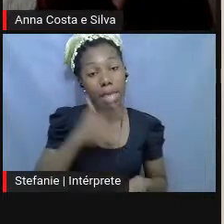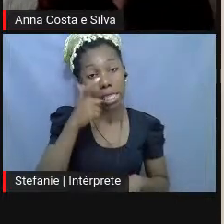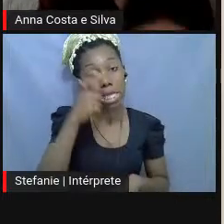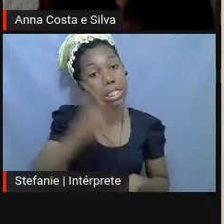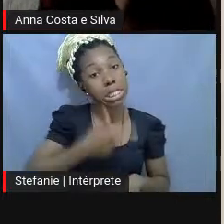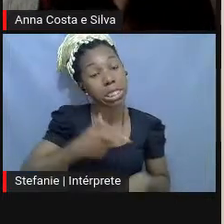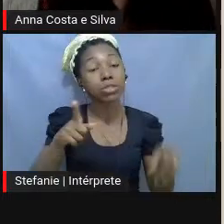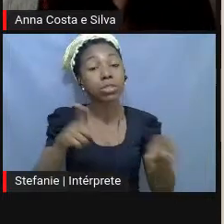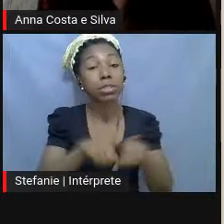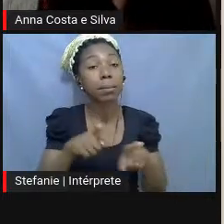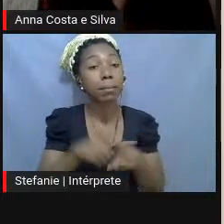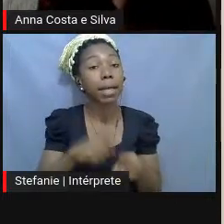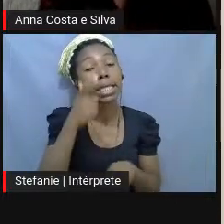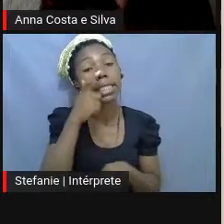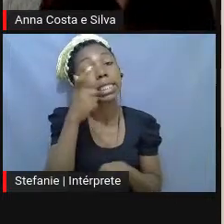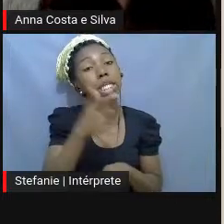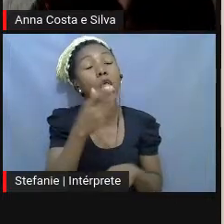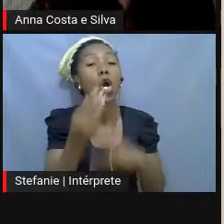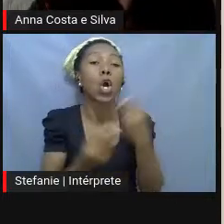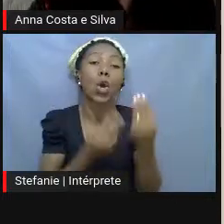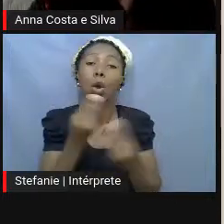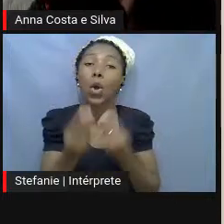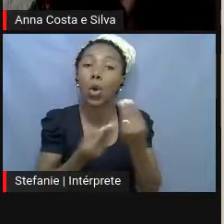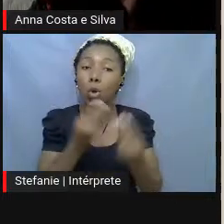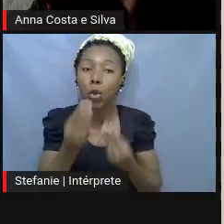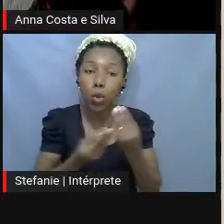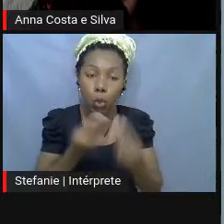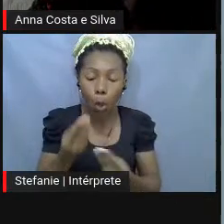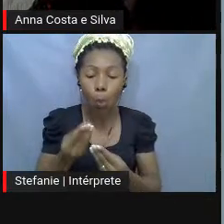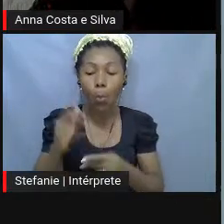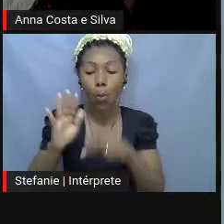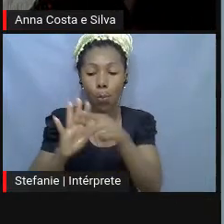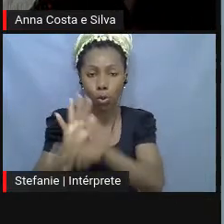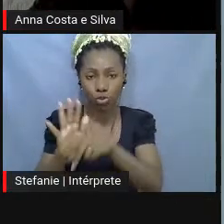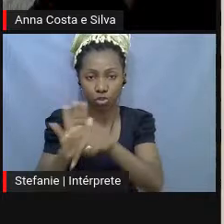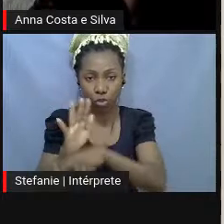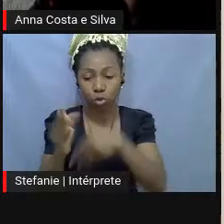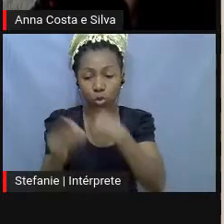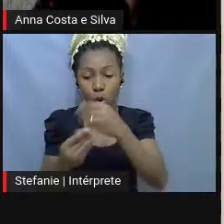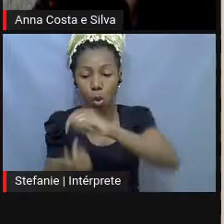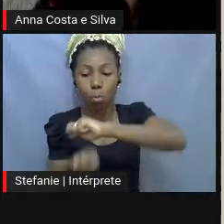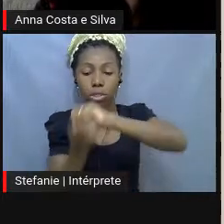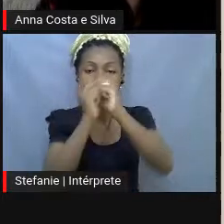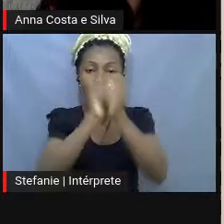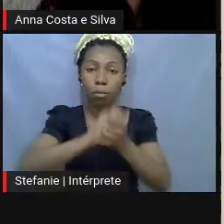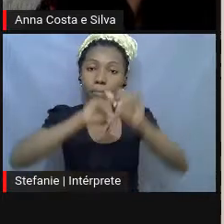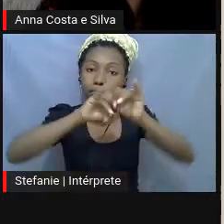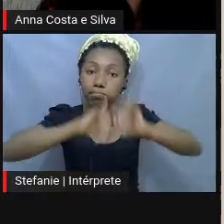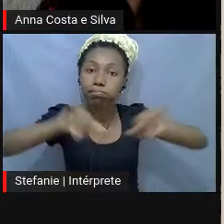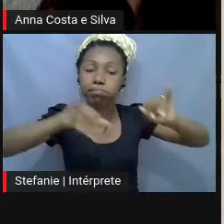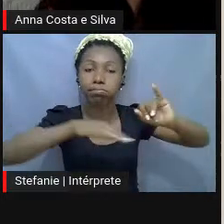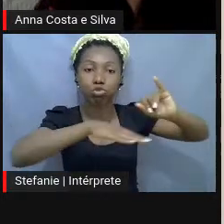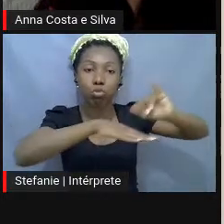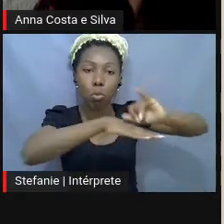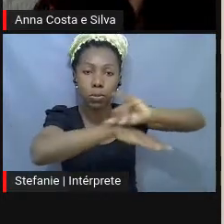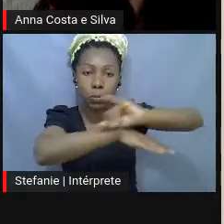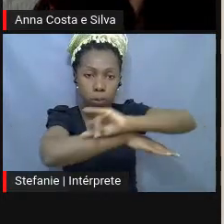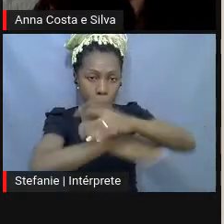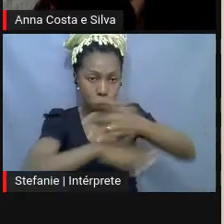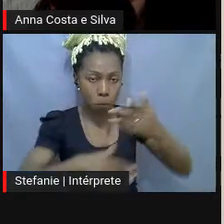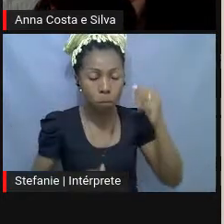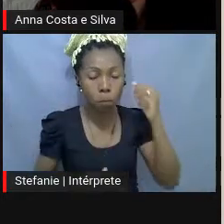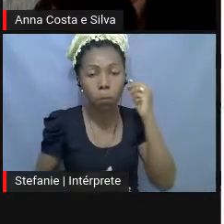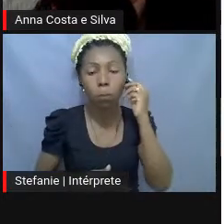desse projeto pro espaço expositivo, né? Então... É... Aqui...